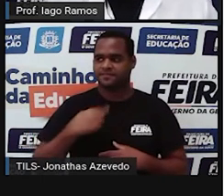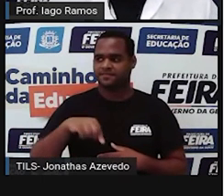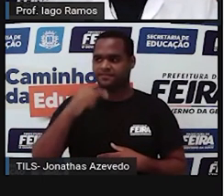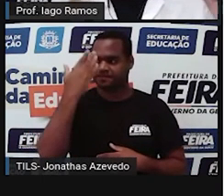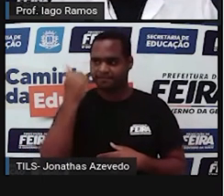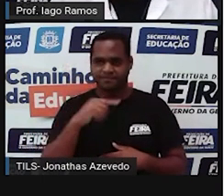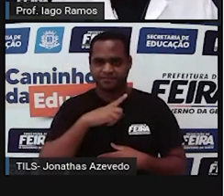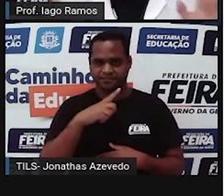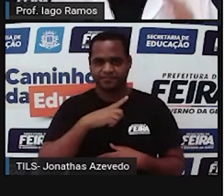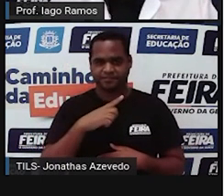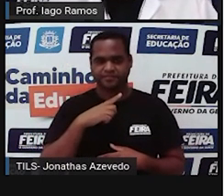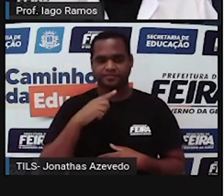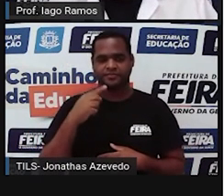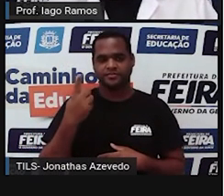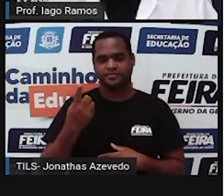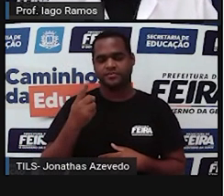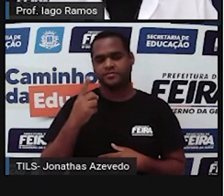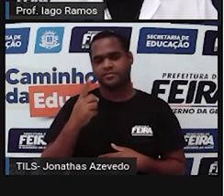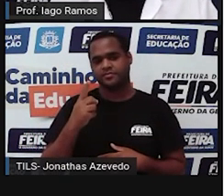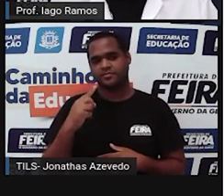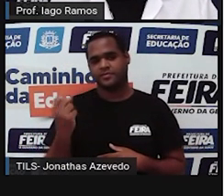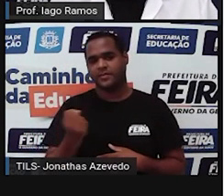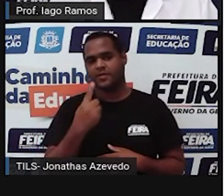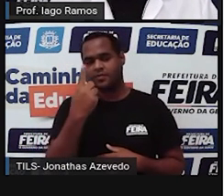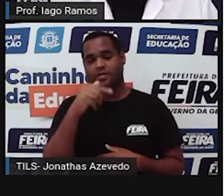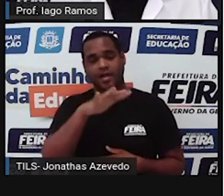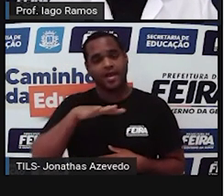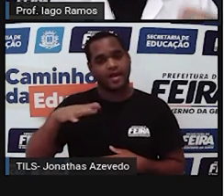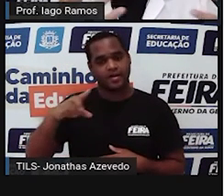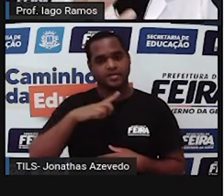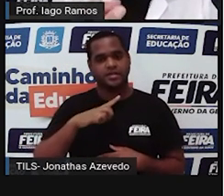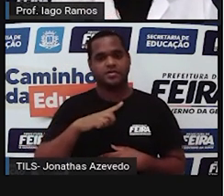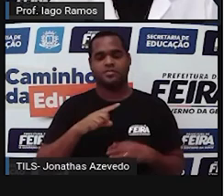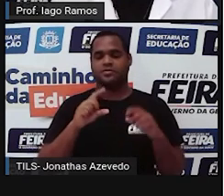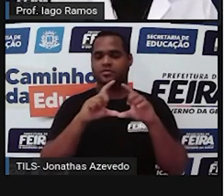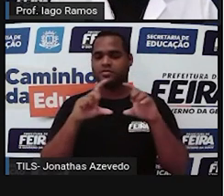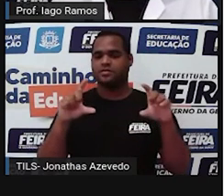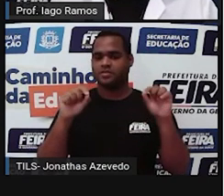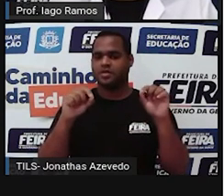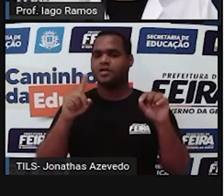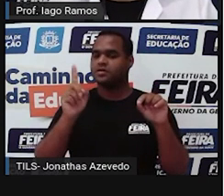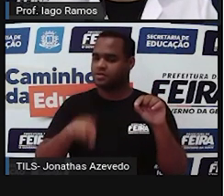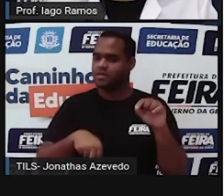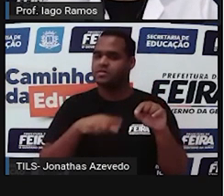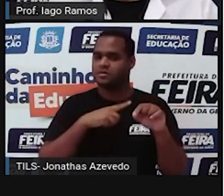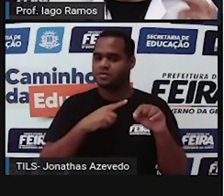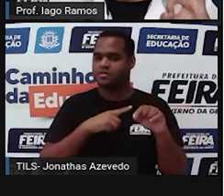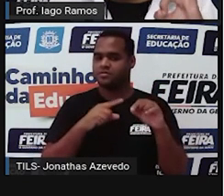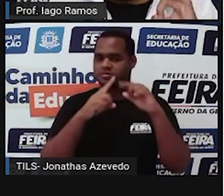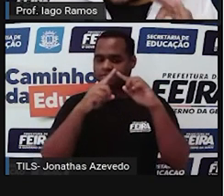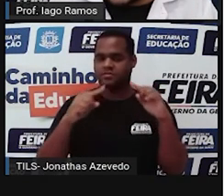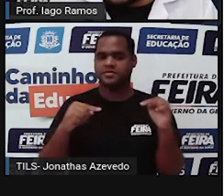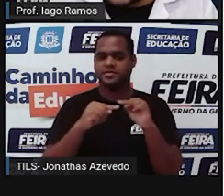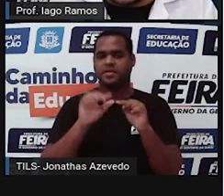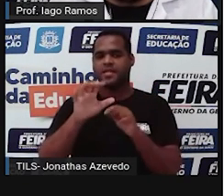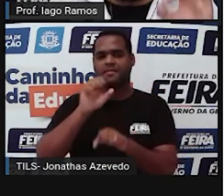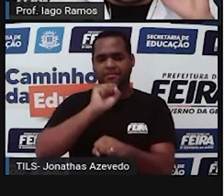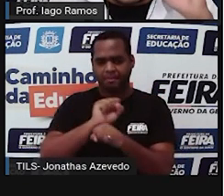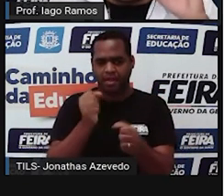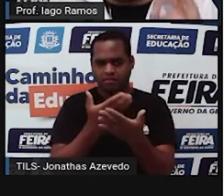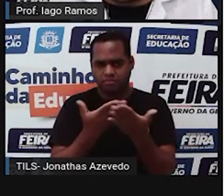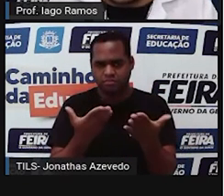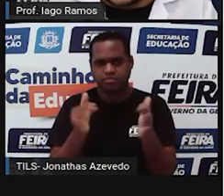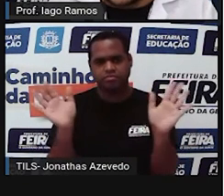que o comprimento vezes a altura é a área do retângulo que tem esse triângulo aí. Mas, não para por aí